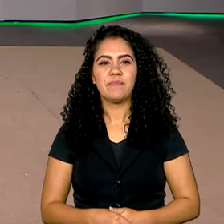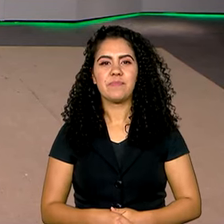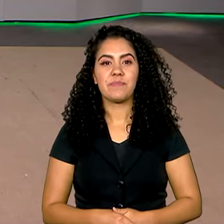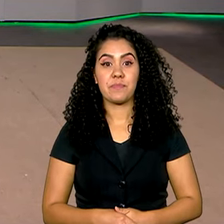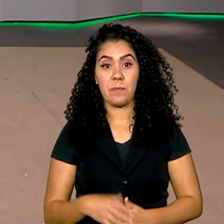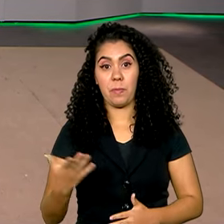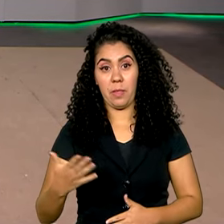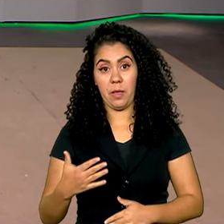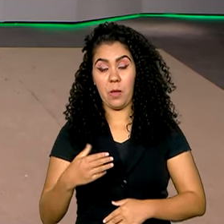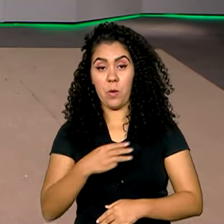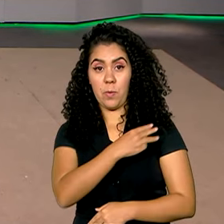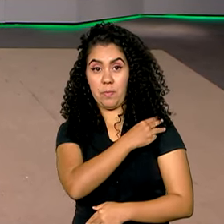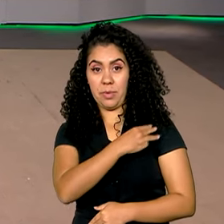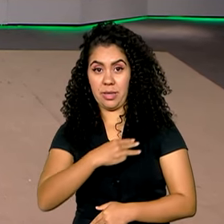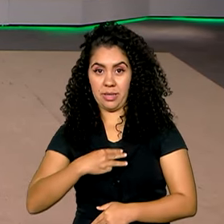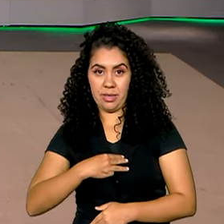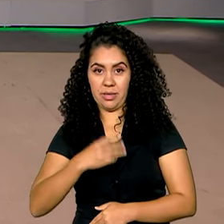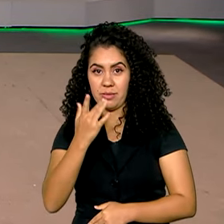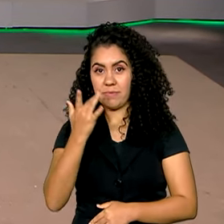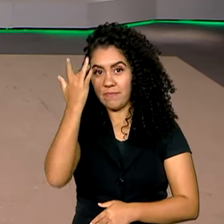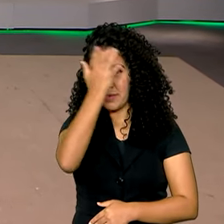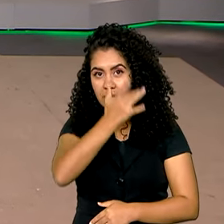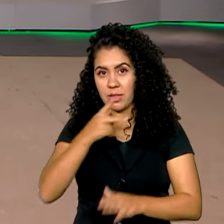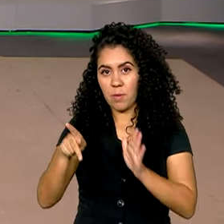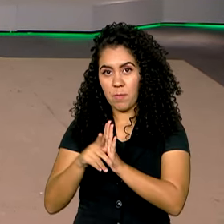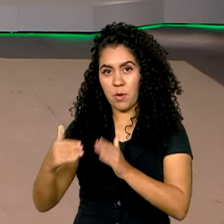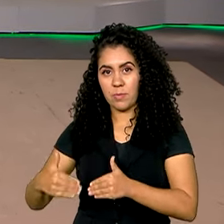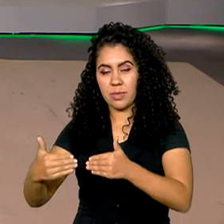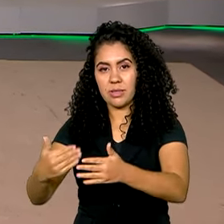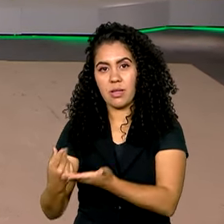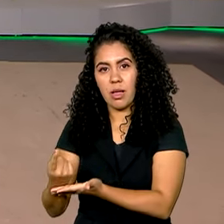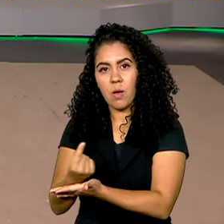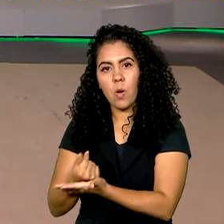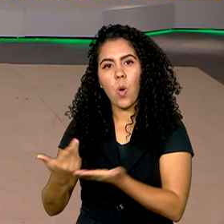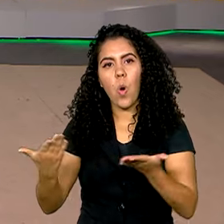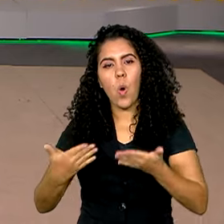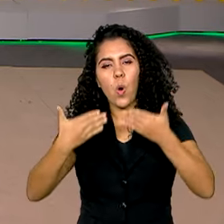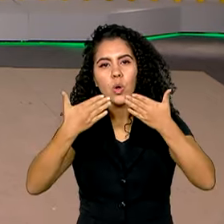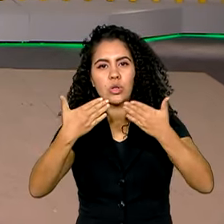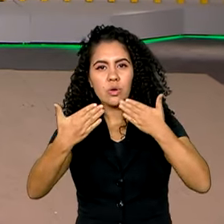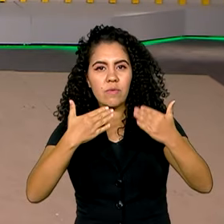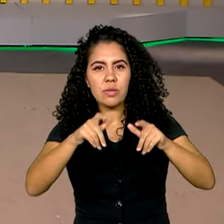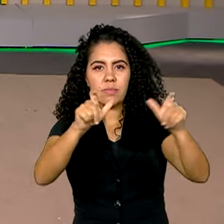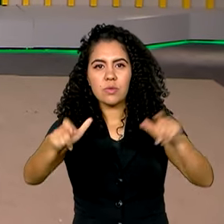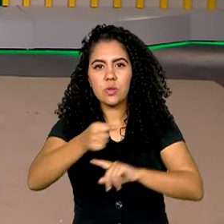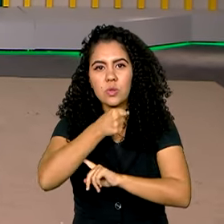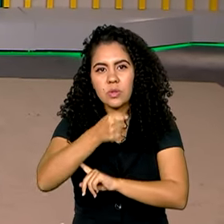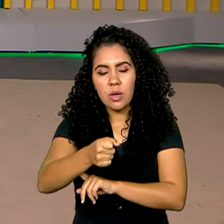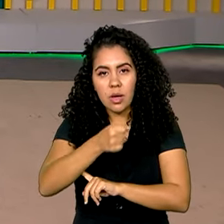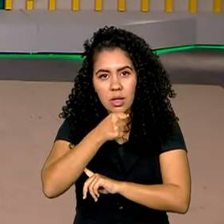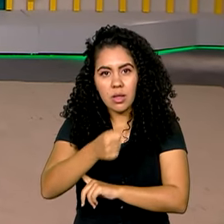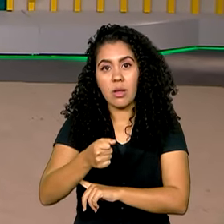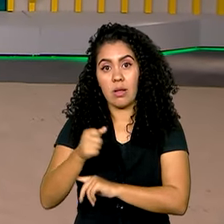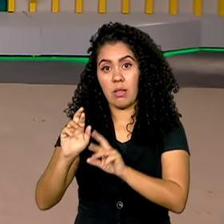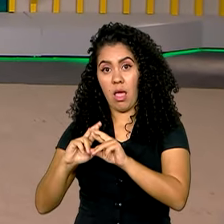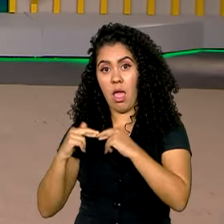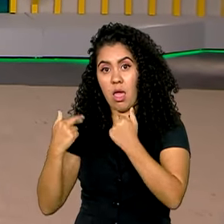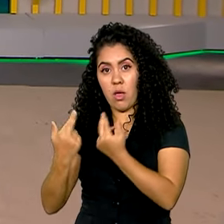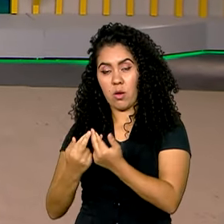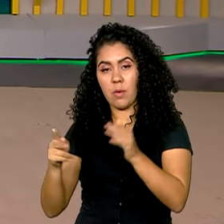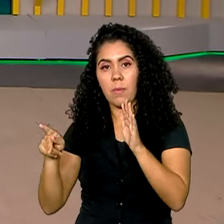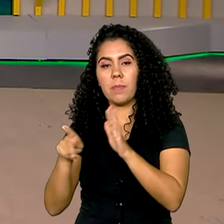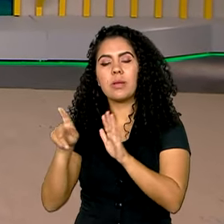O ministro da Fazenda, Fernando Haddad, conversou hoje com jornalistas, logo após reunião com representantes da bancada